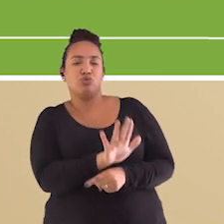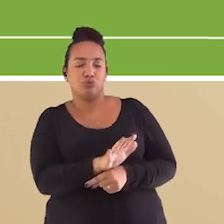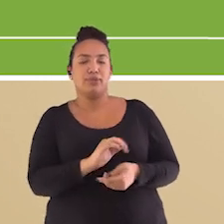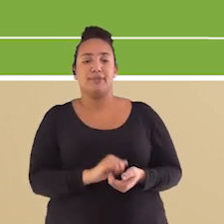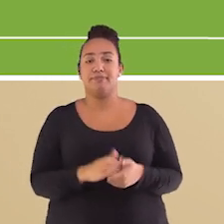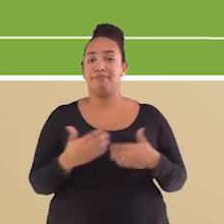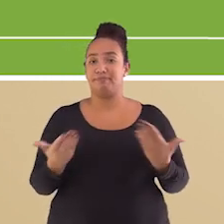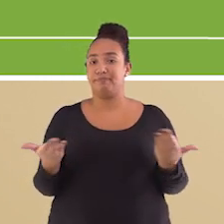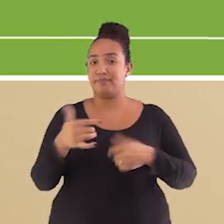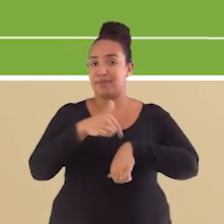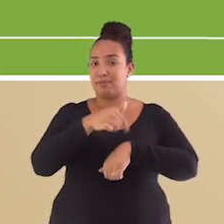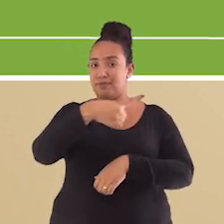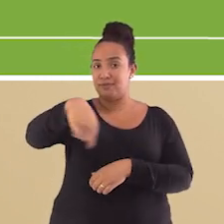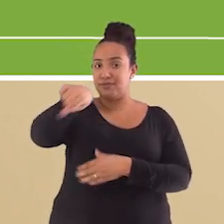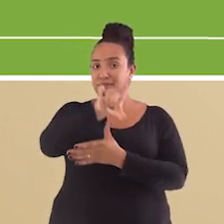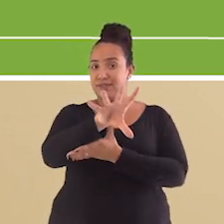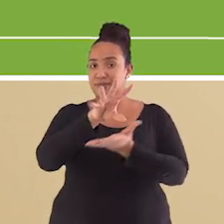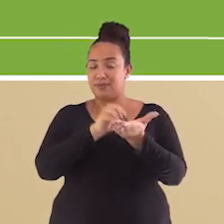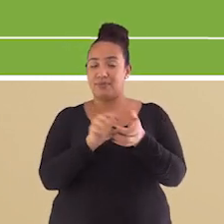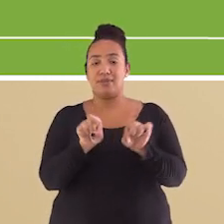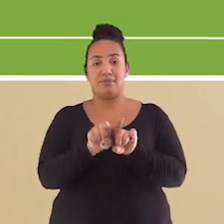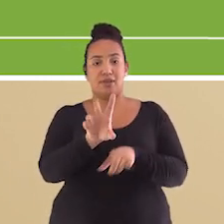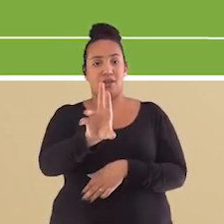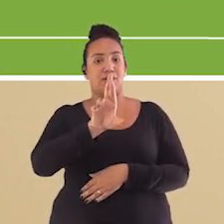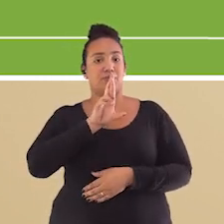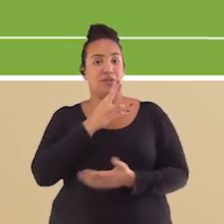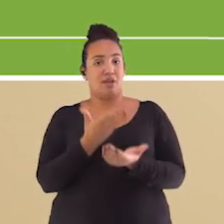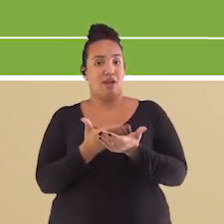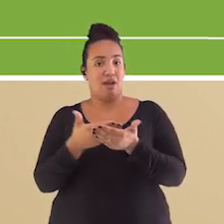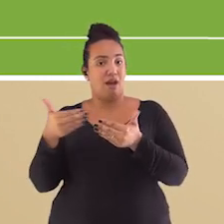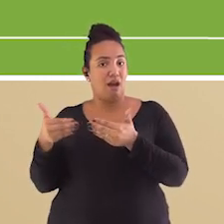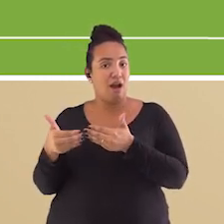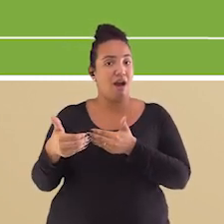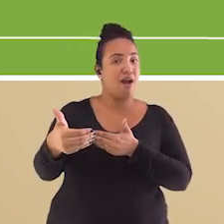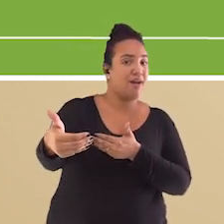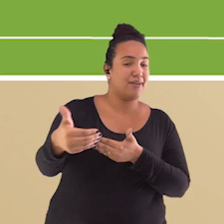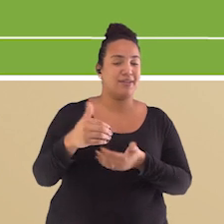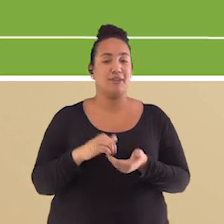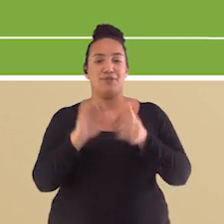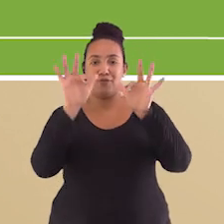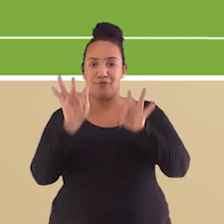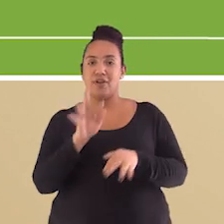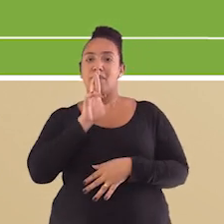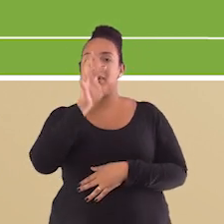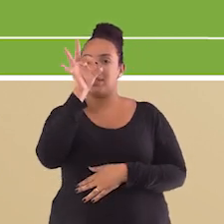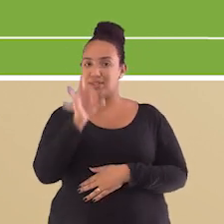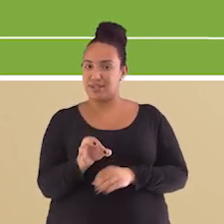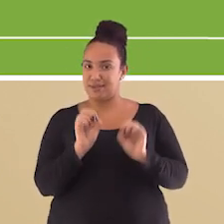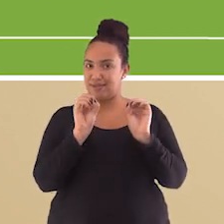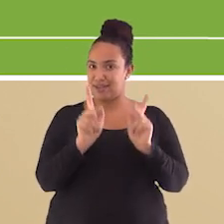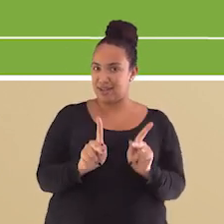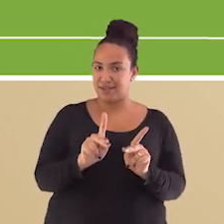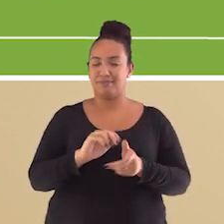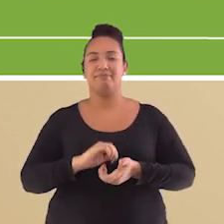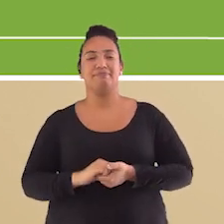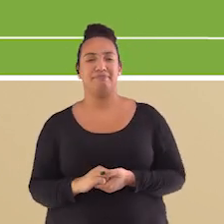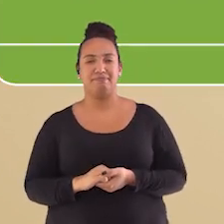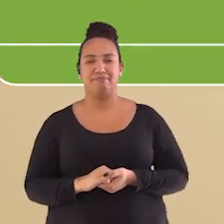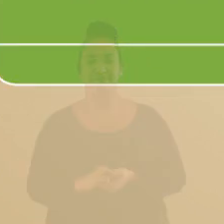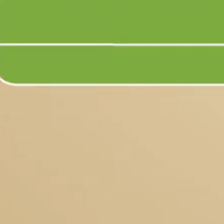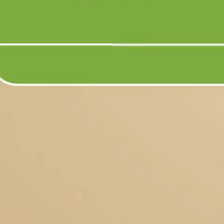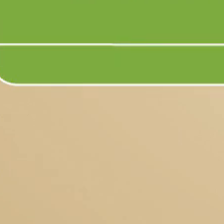Darei um tempo para que você copie no seu caderno e você pode responder ao longo da aula, tá? Corrige com a gente no final, beleza? Beleza? Então, vamos lá!